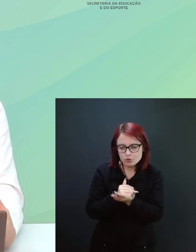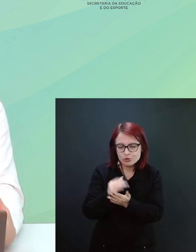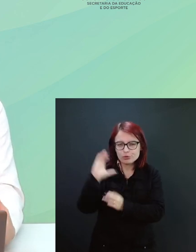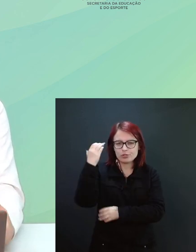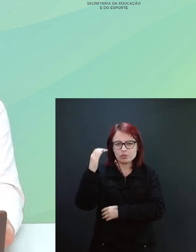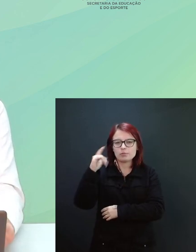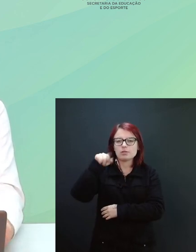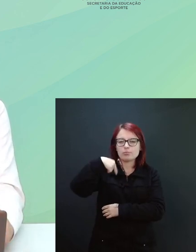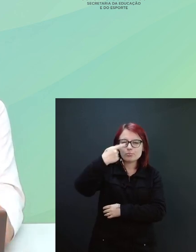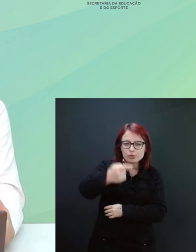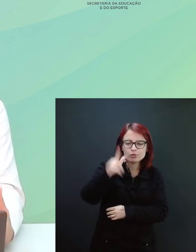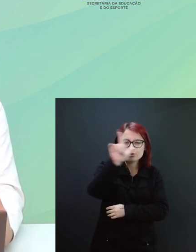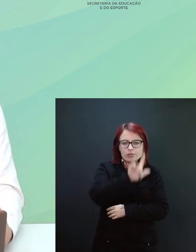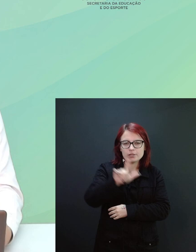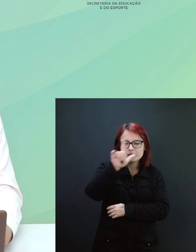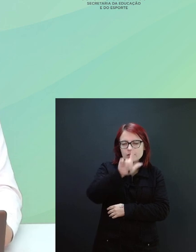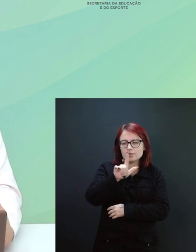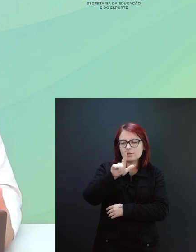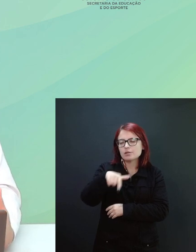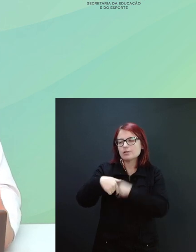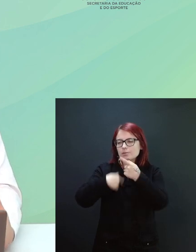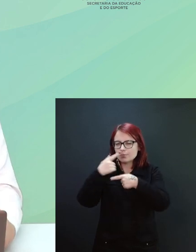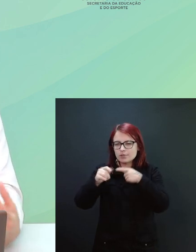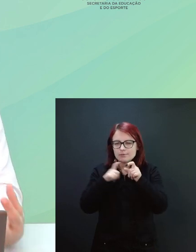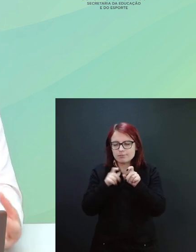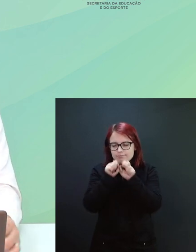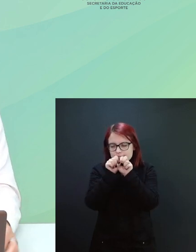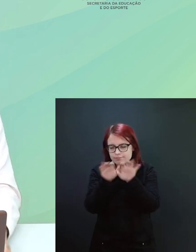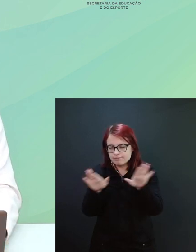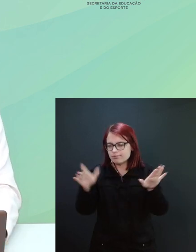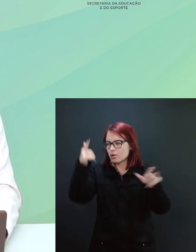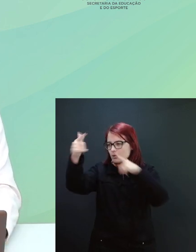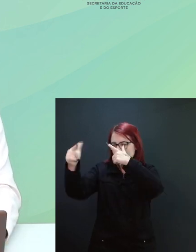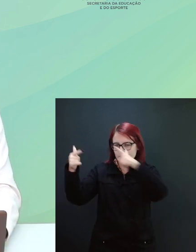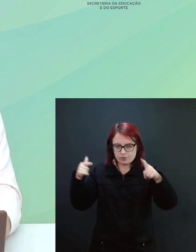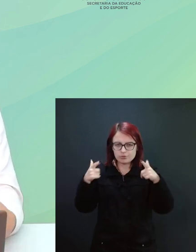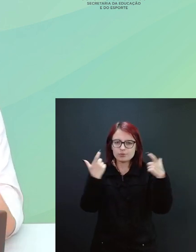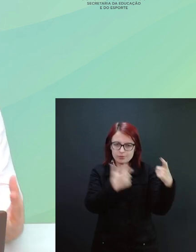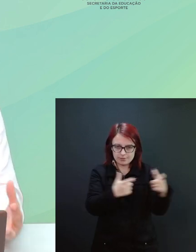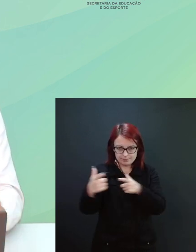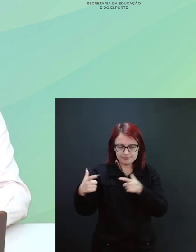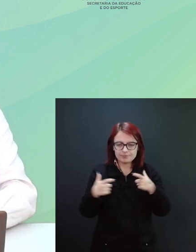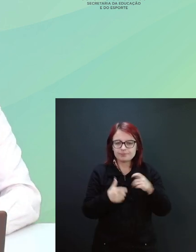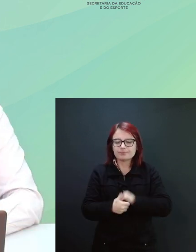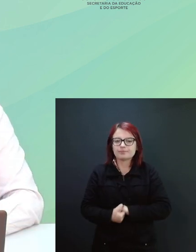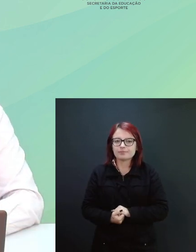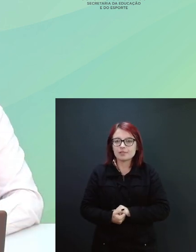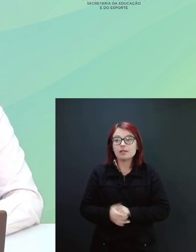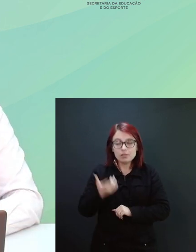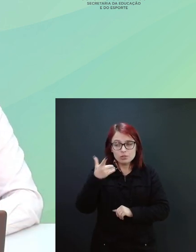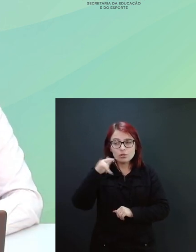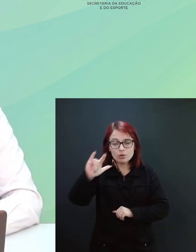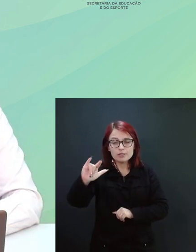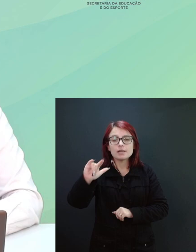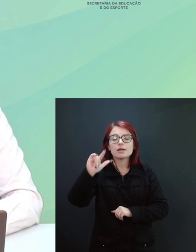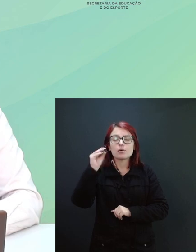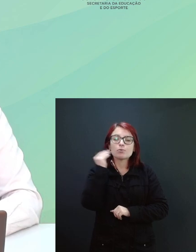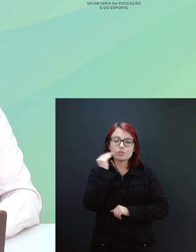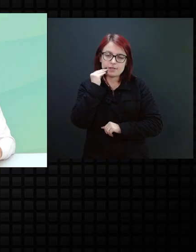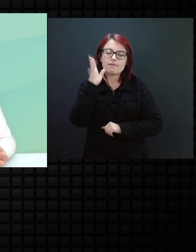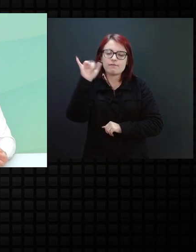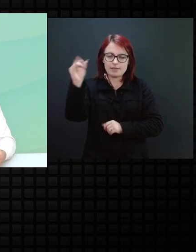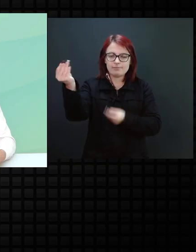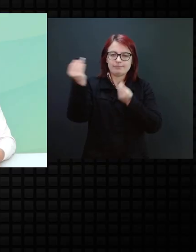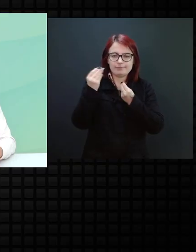Londrina, depois foram formados outros profissionais. e que em outras oportunidades nós teremos,